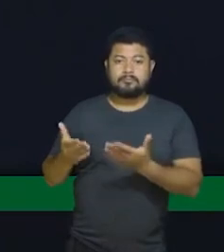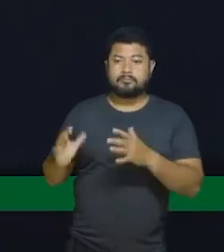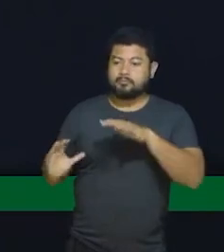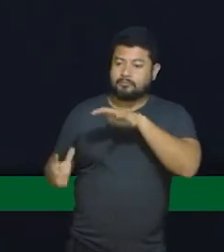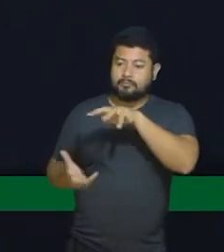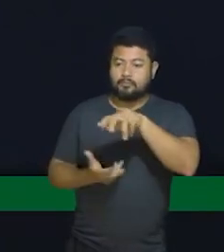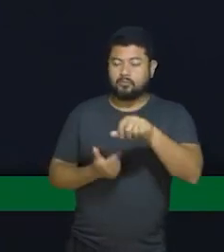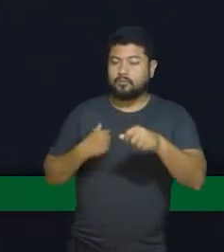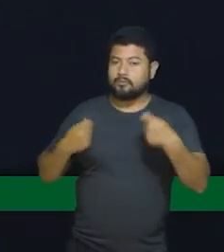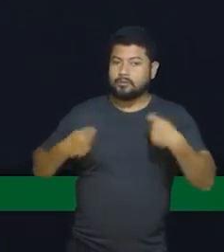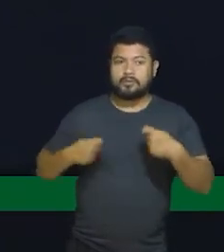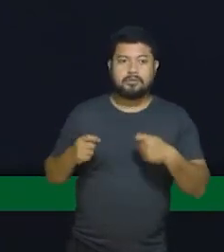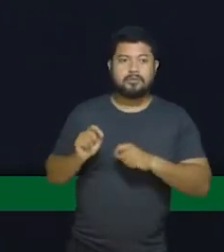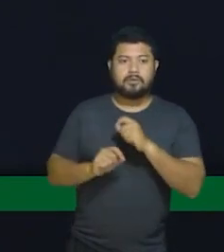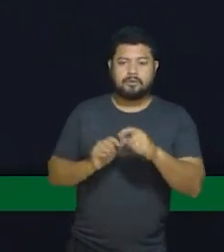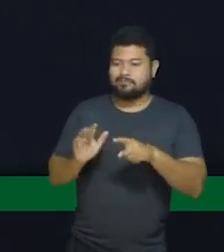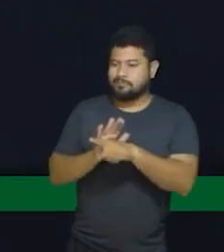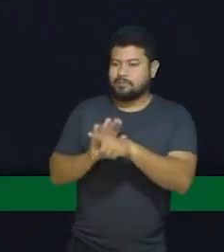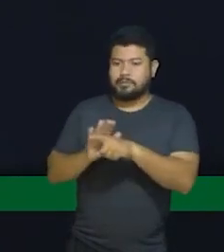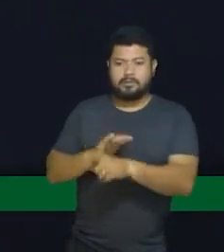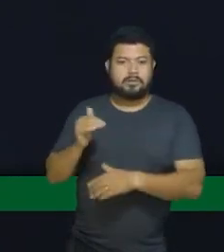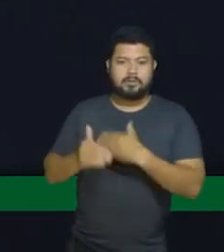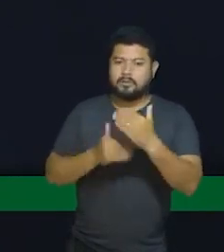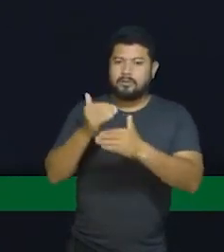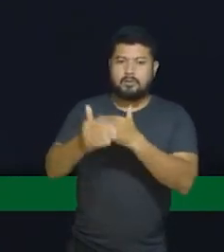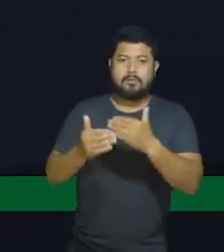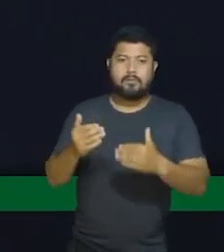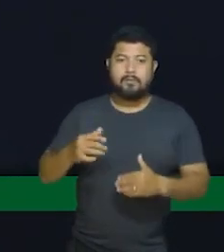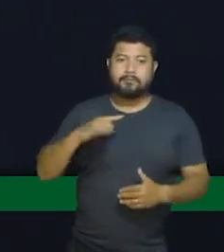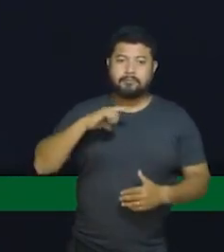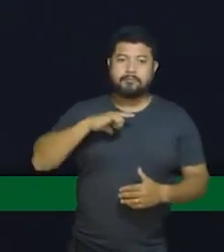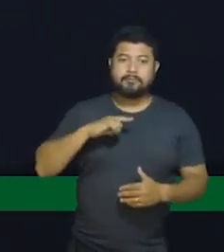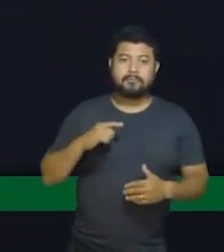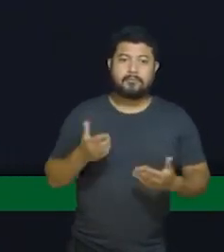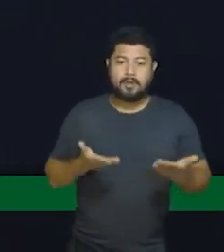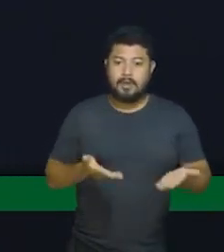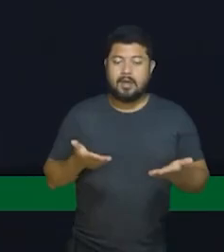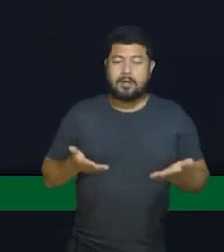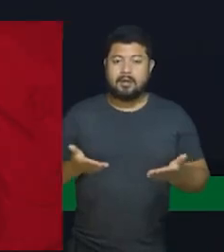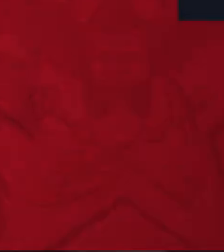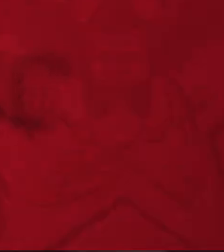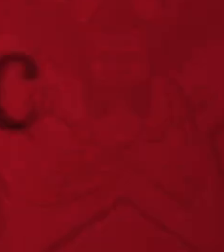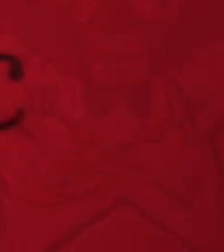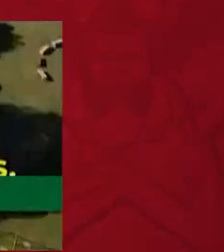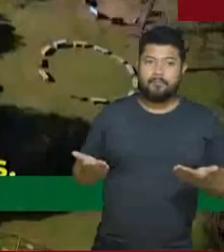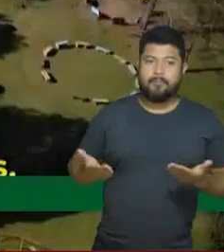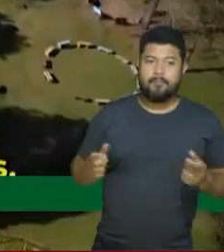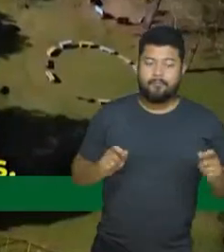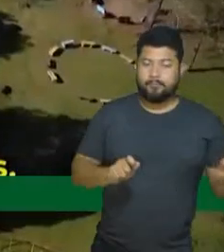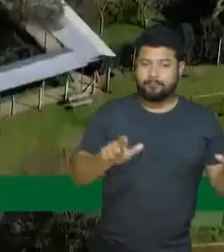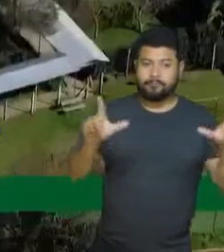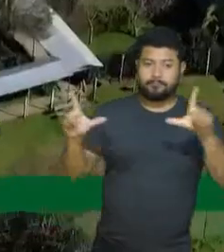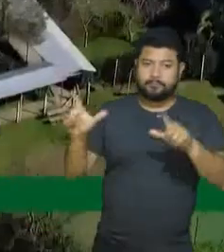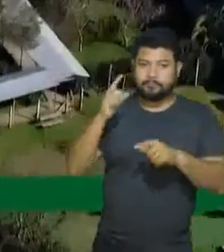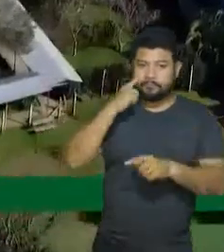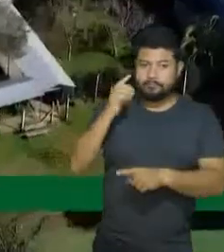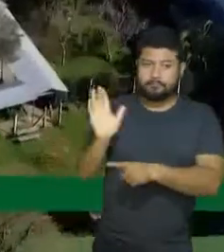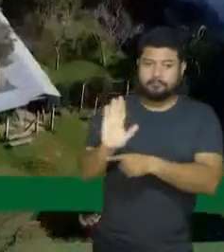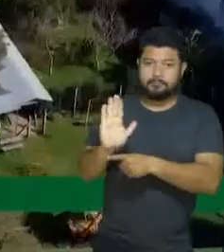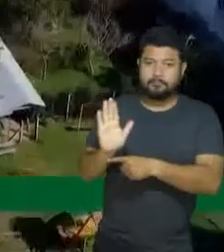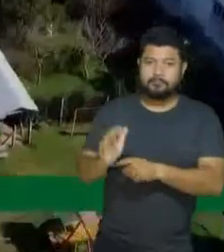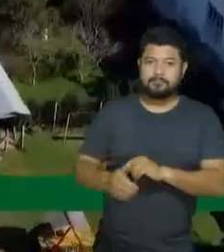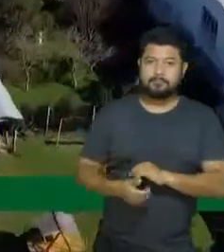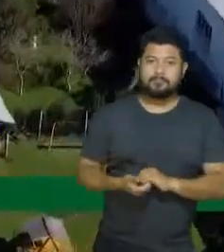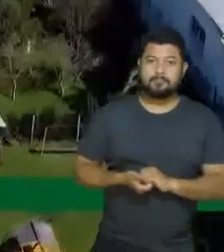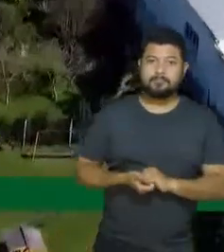pesquisa e desenvolvimento e nós temos na vanguarda uma entidade como a EPAGRE. Da Irmandade Nossa Senhora